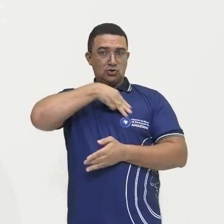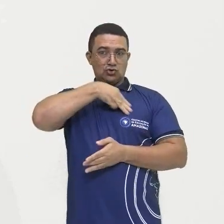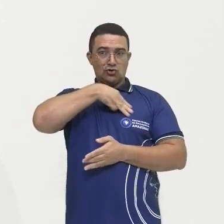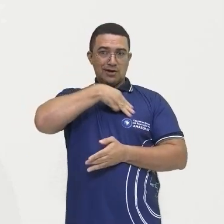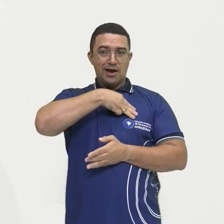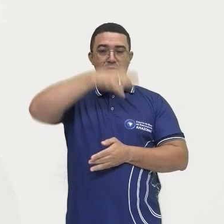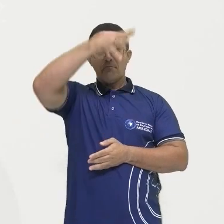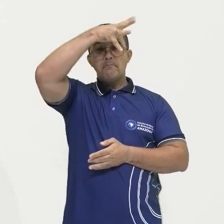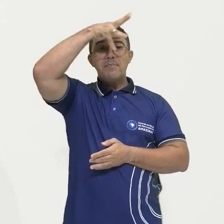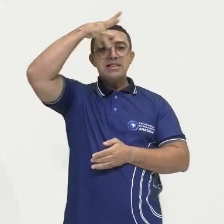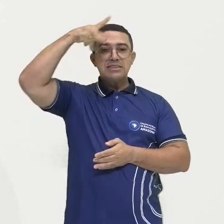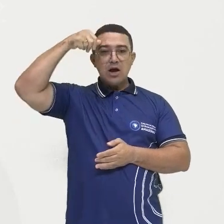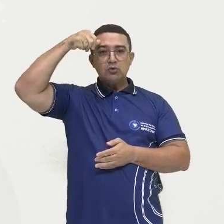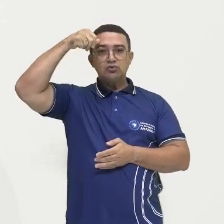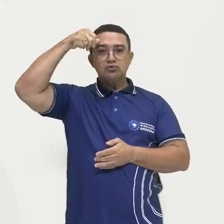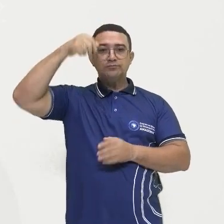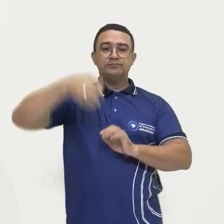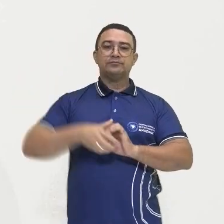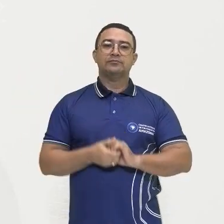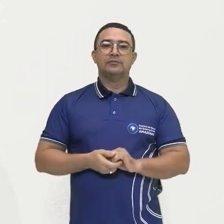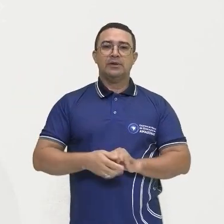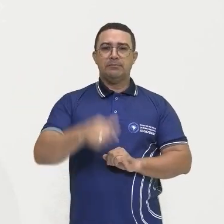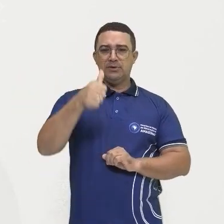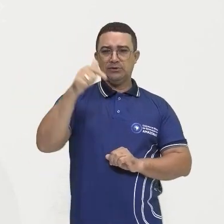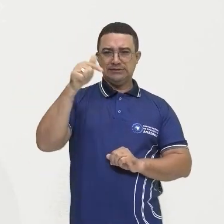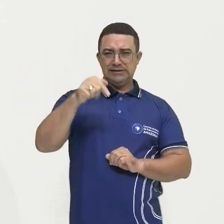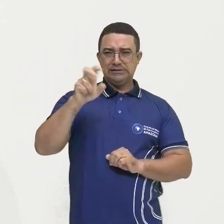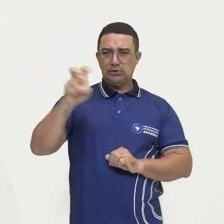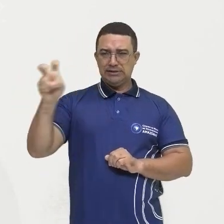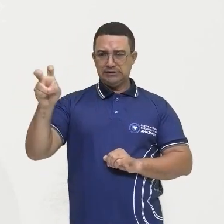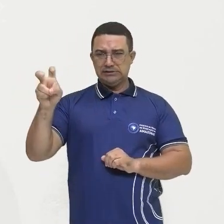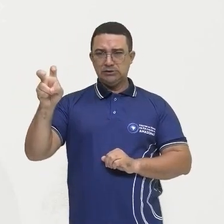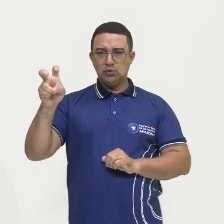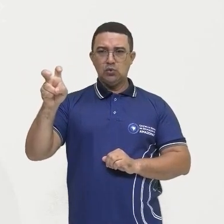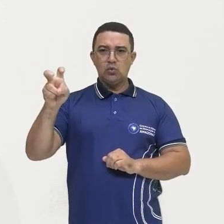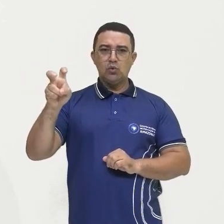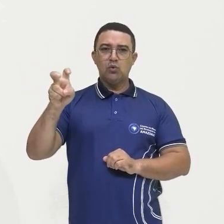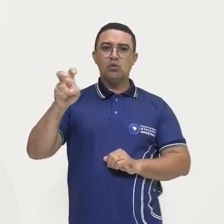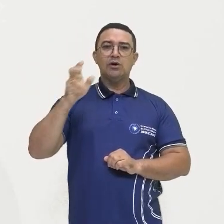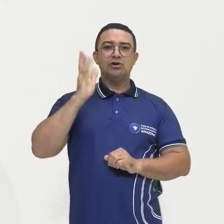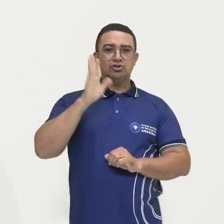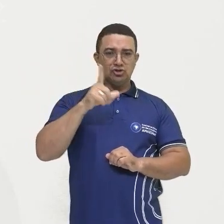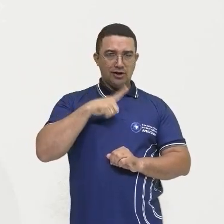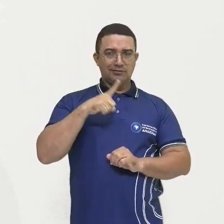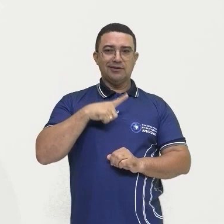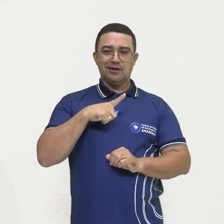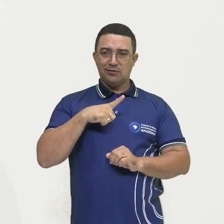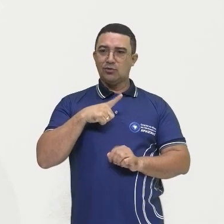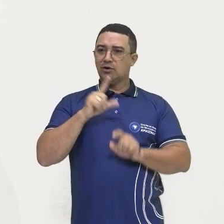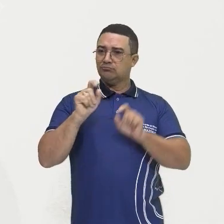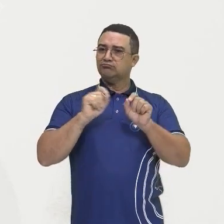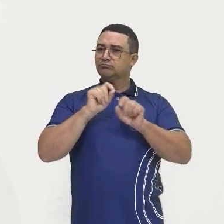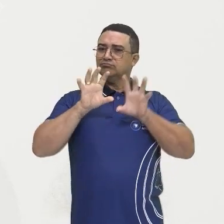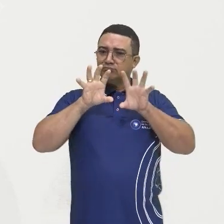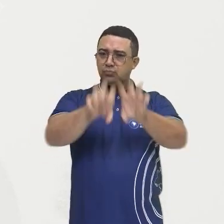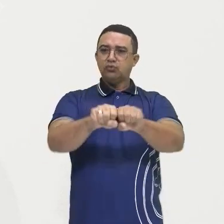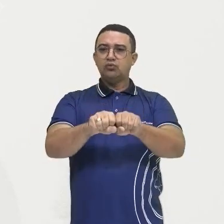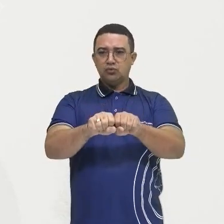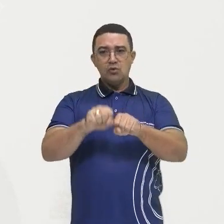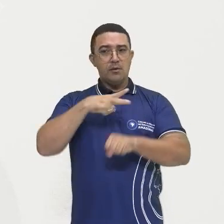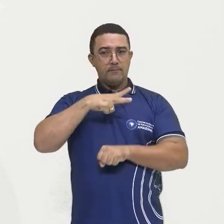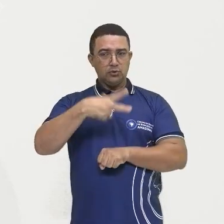E aí nós temos, em 1755, já sobre o domínio também dos portugueses,